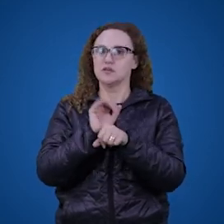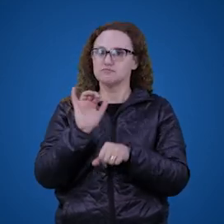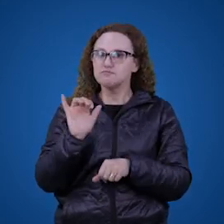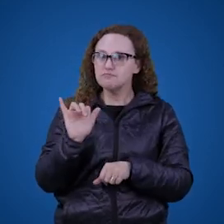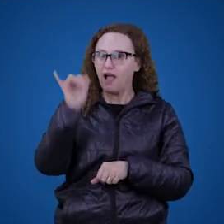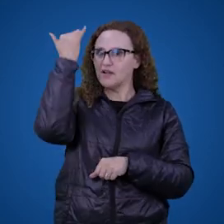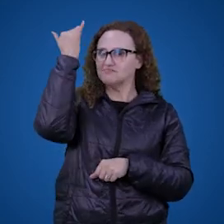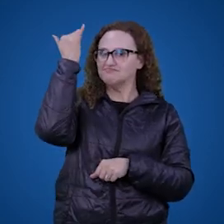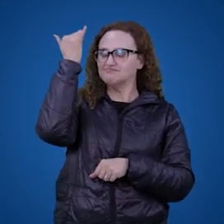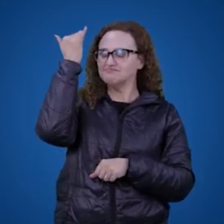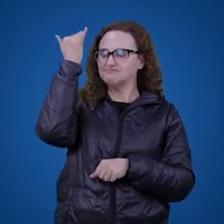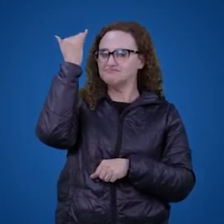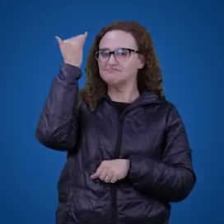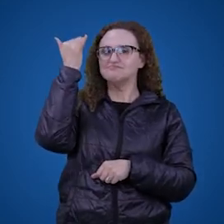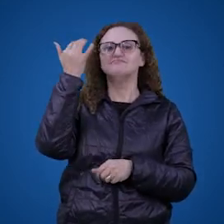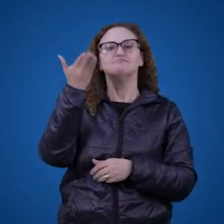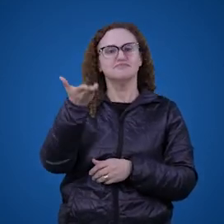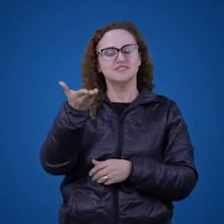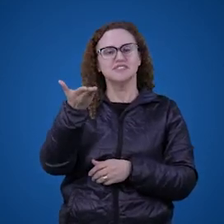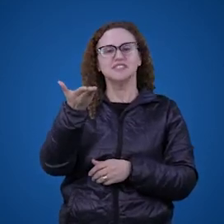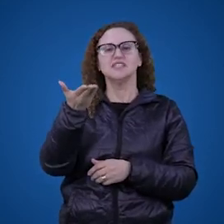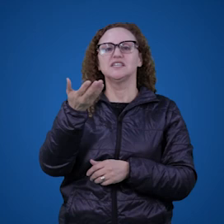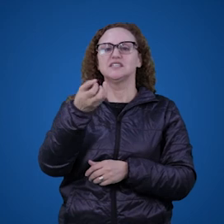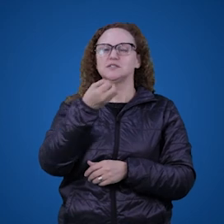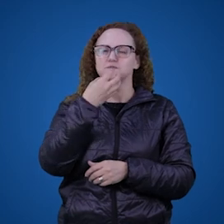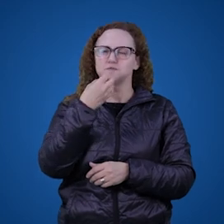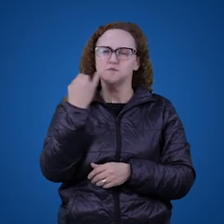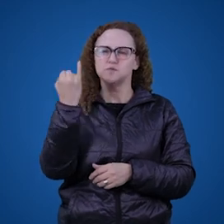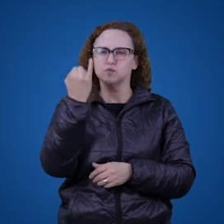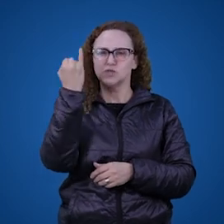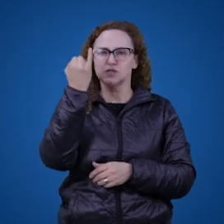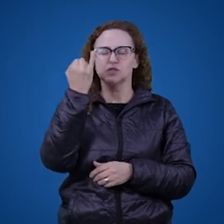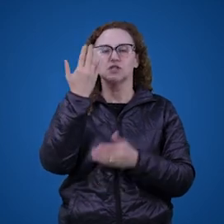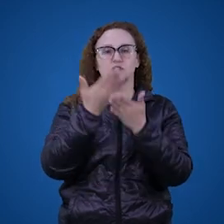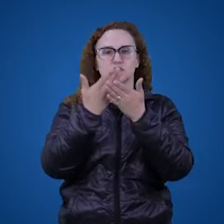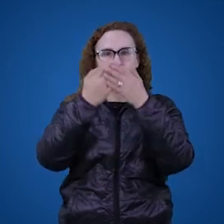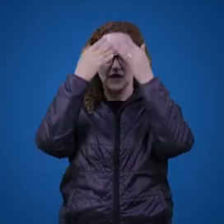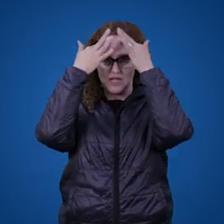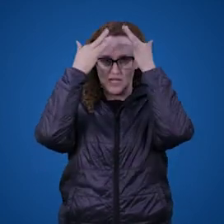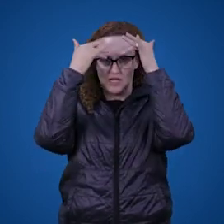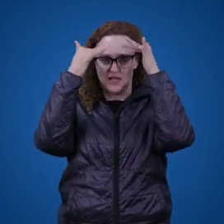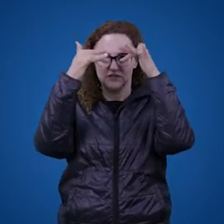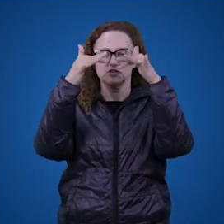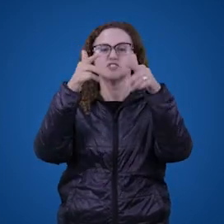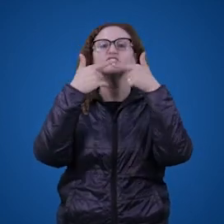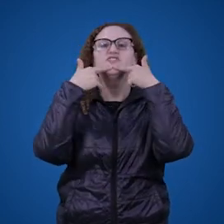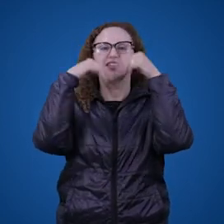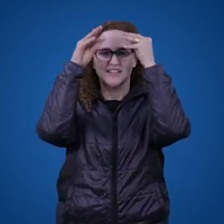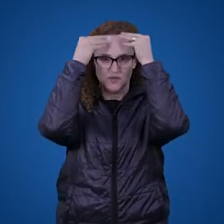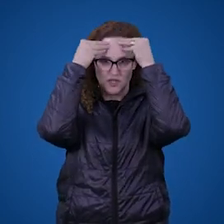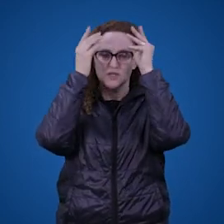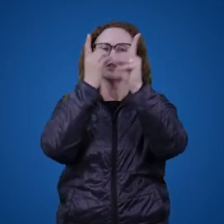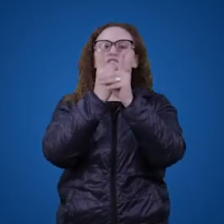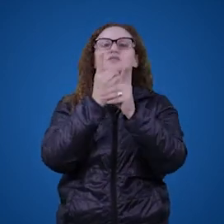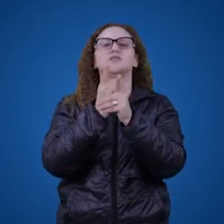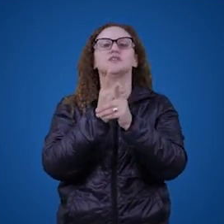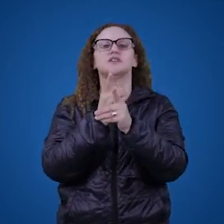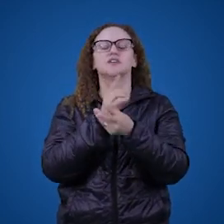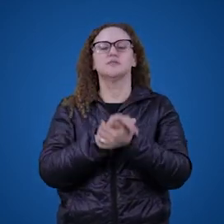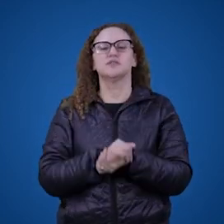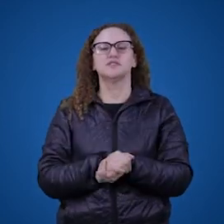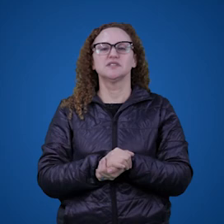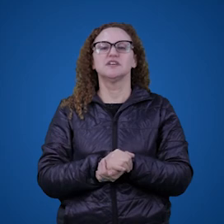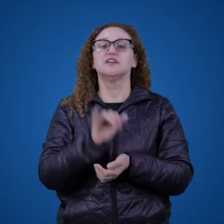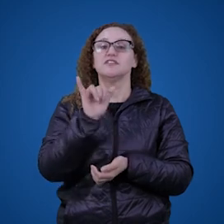aproveitado e que seja muito profícuo para vocês estudarem filosofia da linguagem. Nós nos encontramos muito em